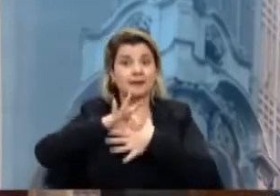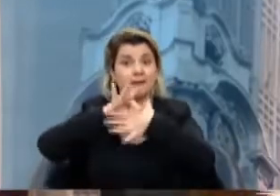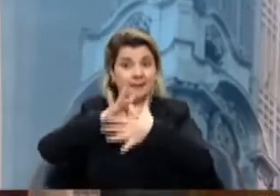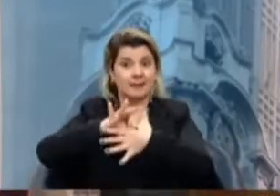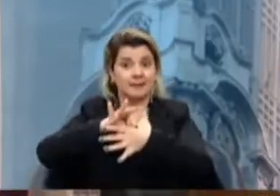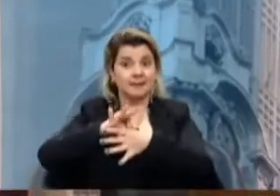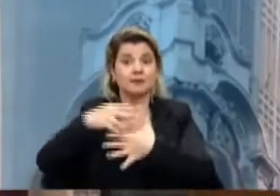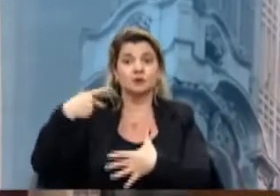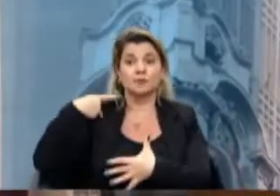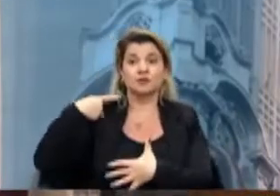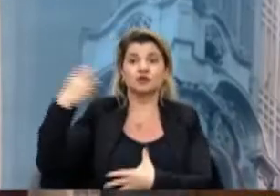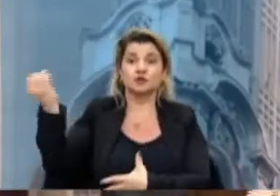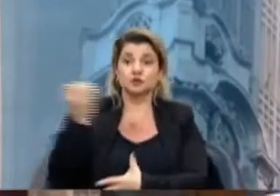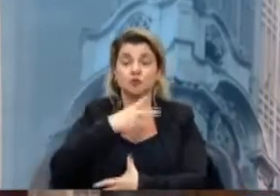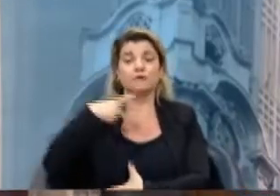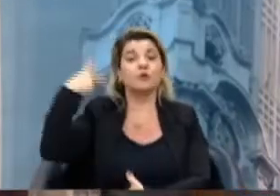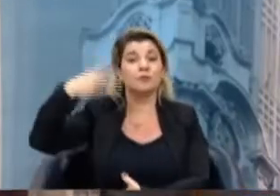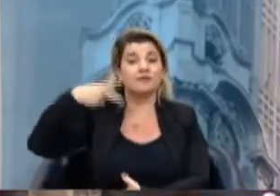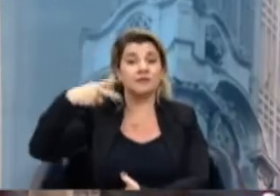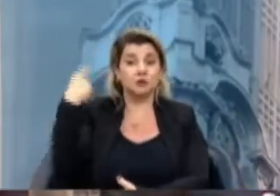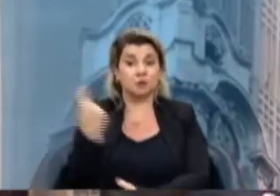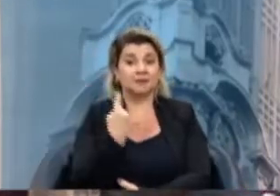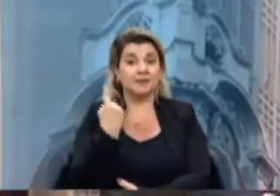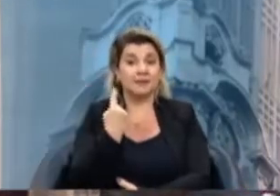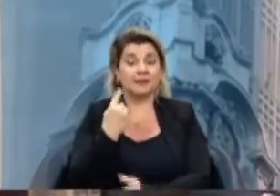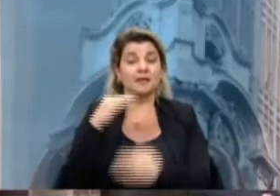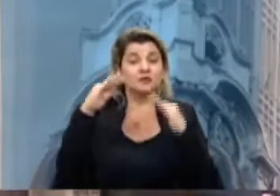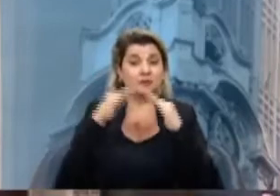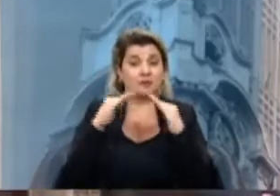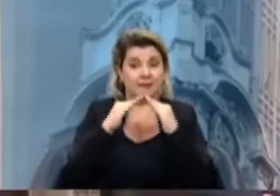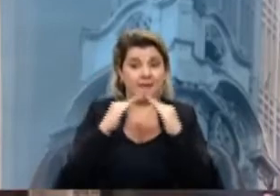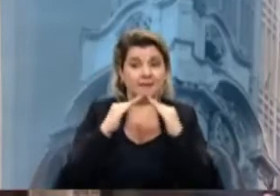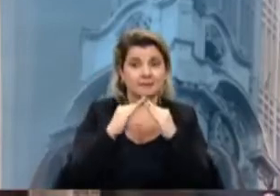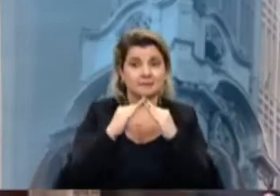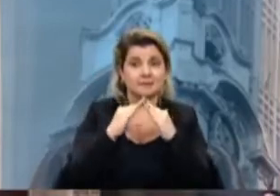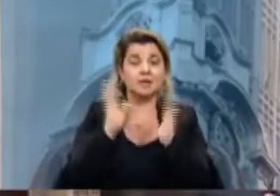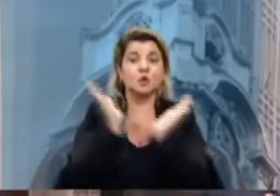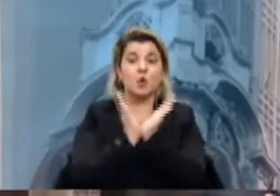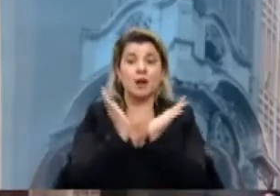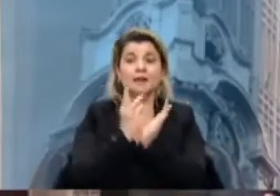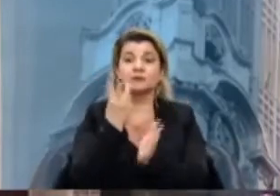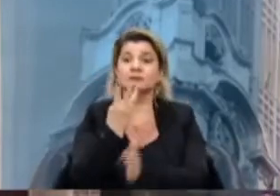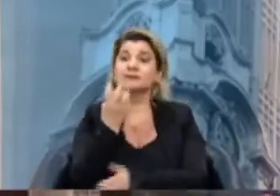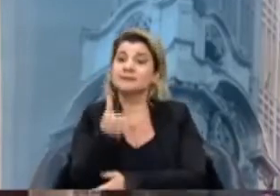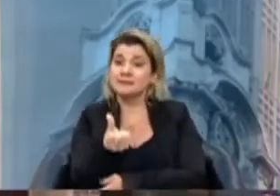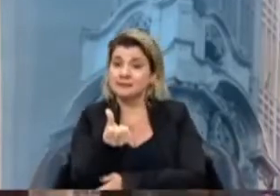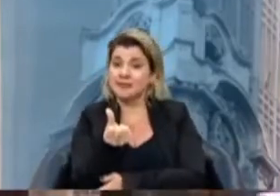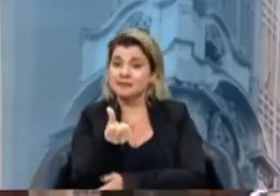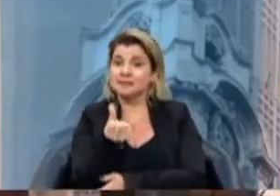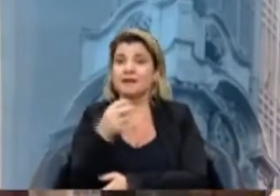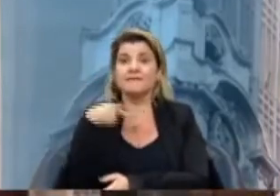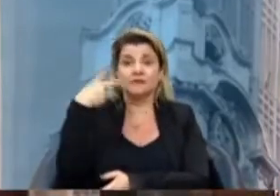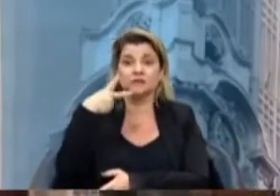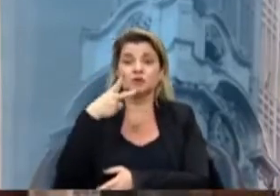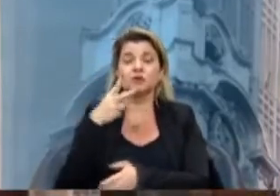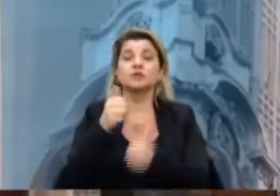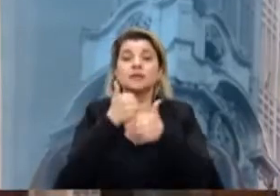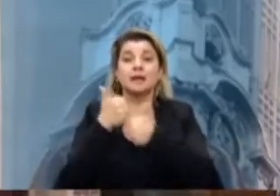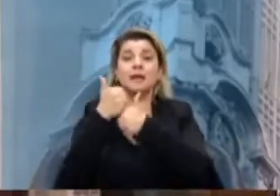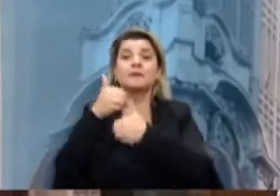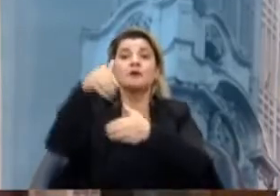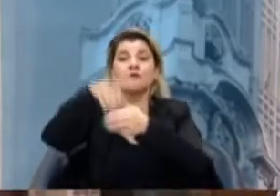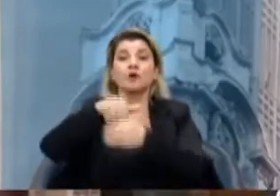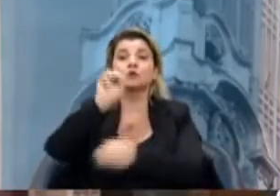bancada do Novo, como vereador independente dessa Casa e como colega dos 36 vereadores, eu faço questão de falar que em caminho voto sim a esse